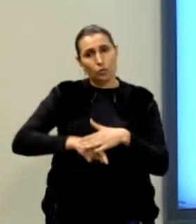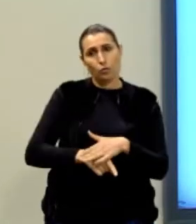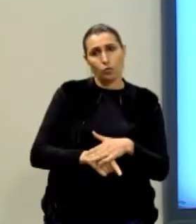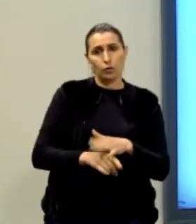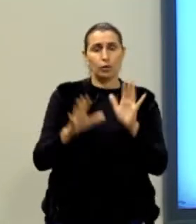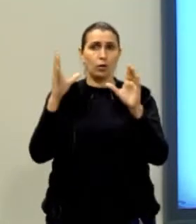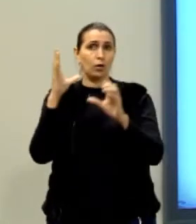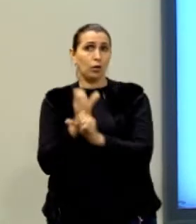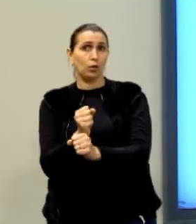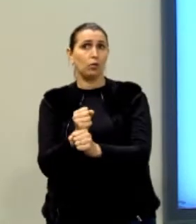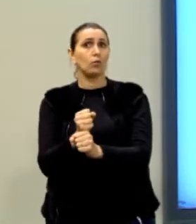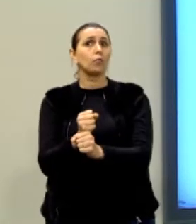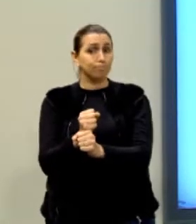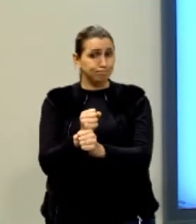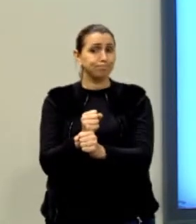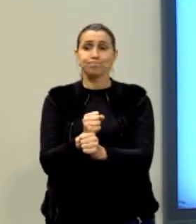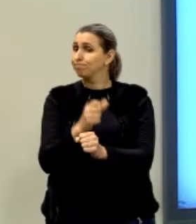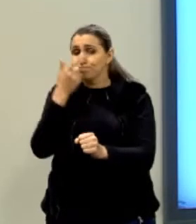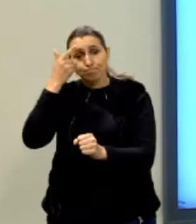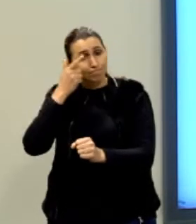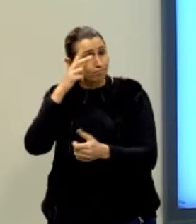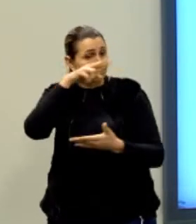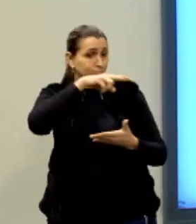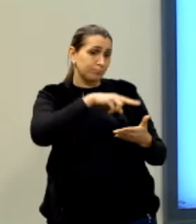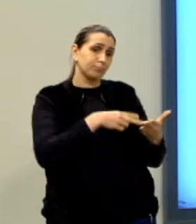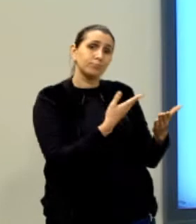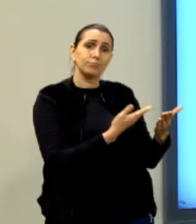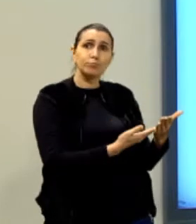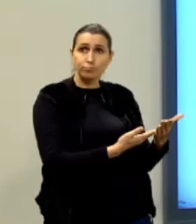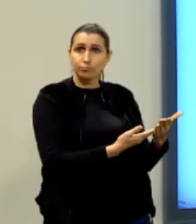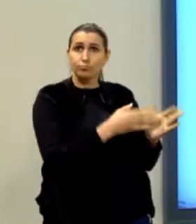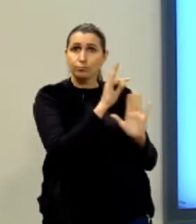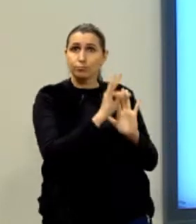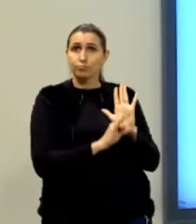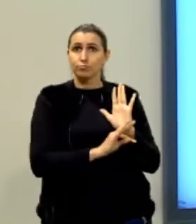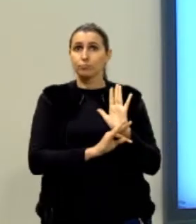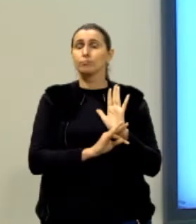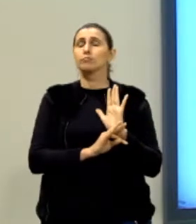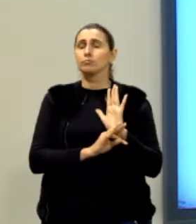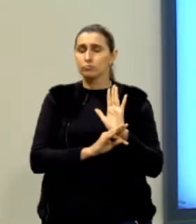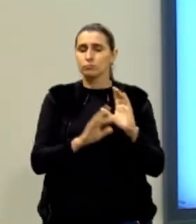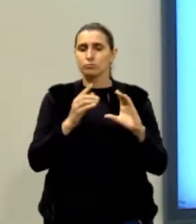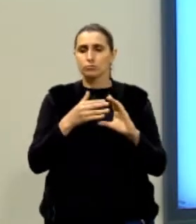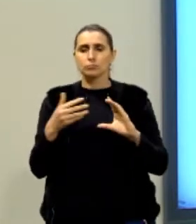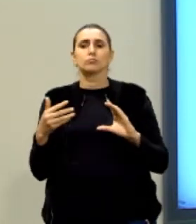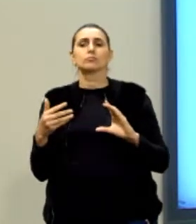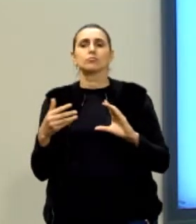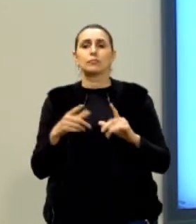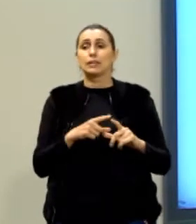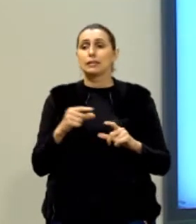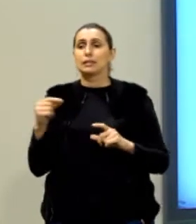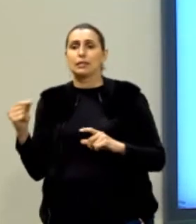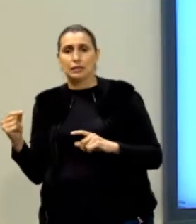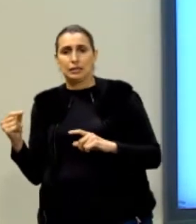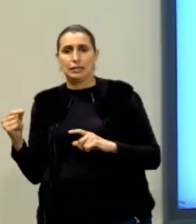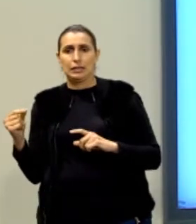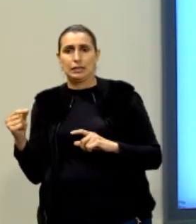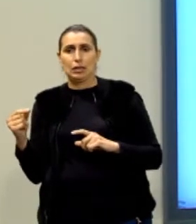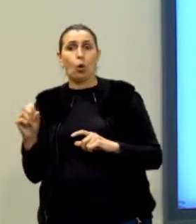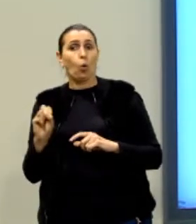e de uma conclusão, sabe? Ela não consegue visualizar isso dentro do texto, então isso caracteriza fuga ou